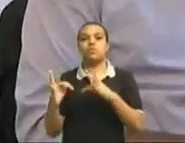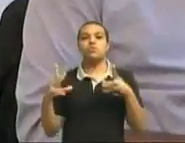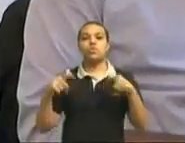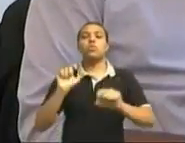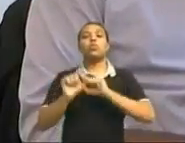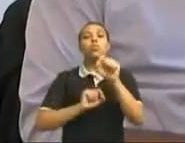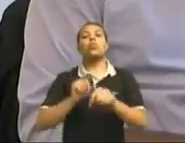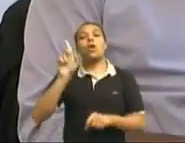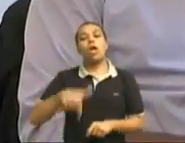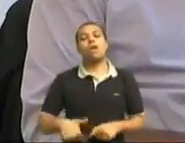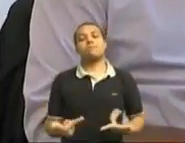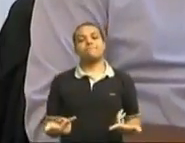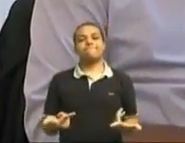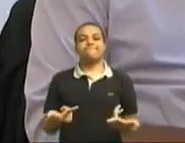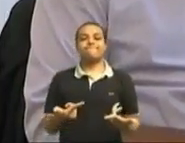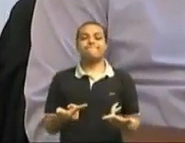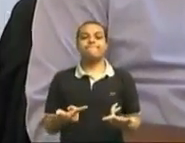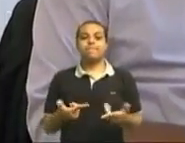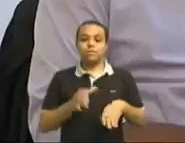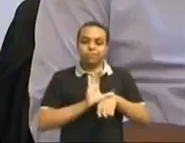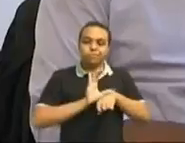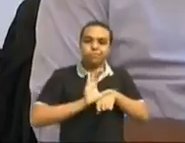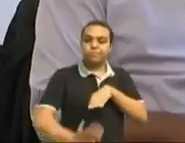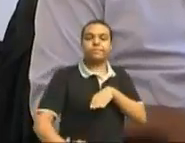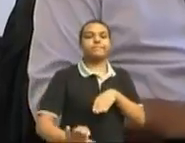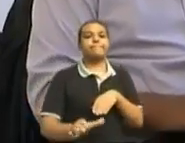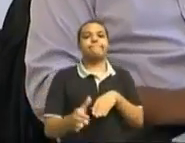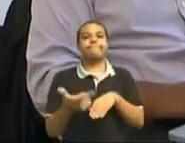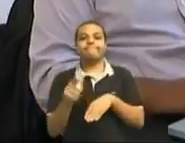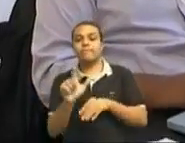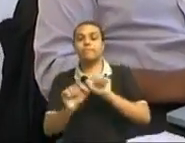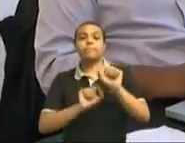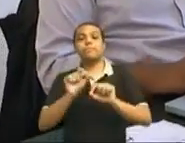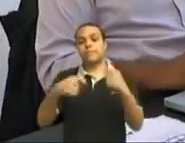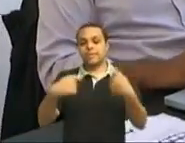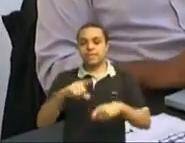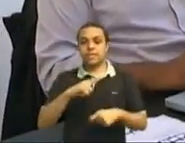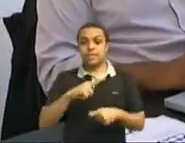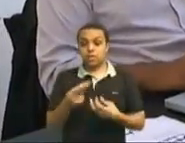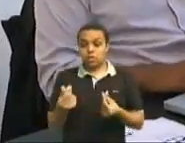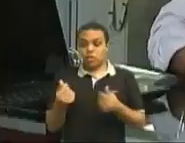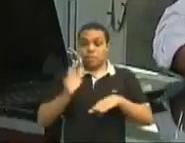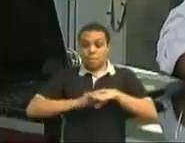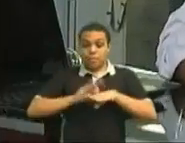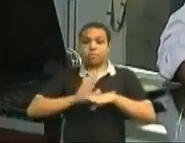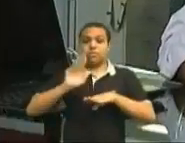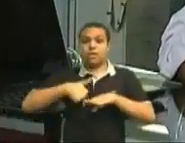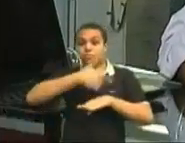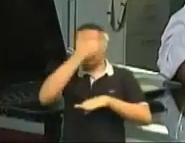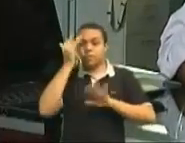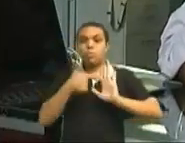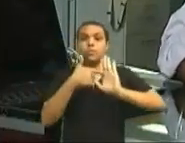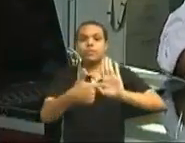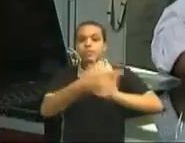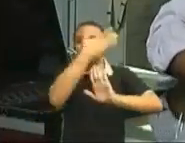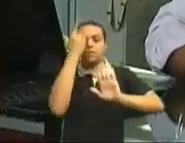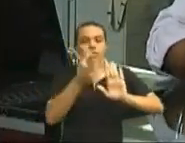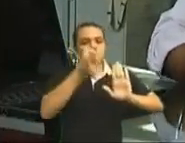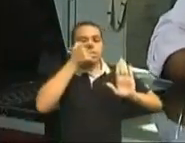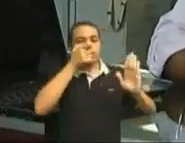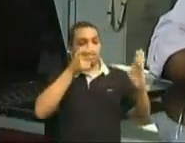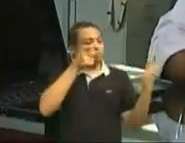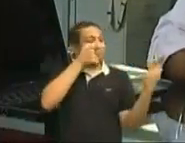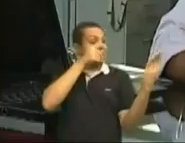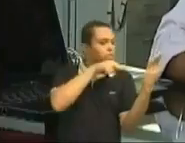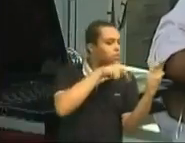ela é sem investimento. Então você tem que ter alguma coisa na mão que vai fazer as pessoas se emocionarem. A causa